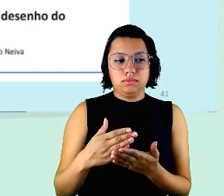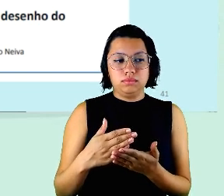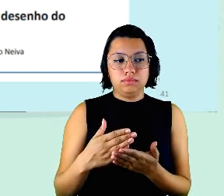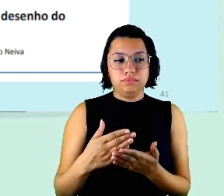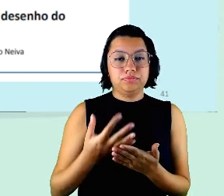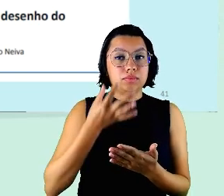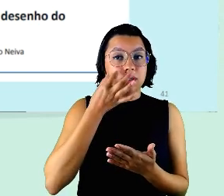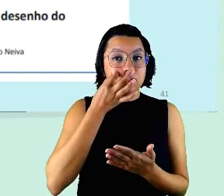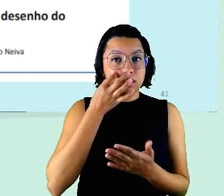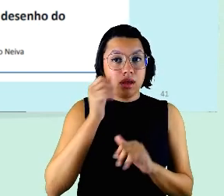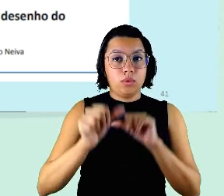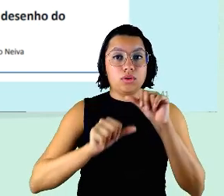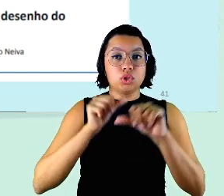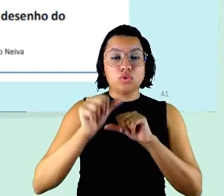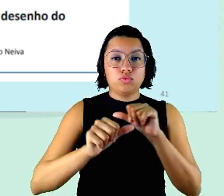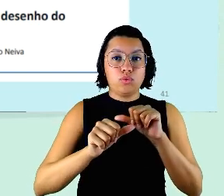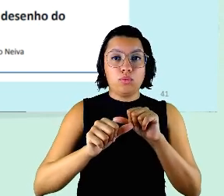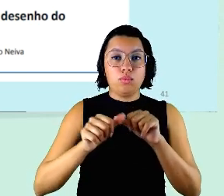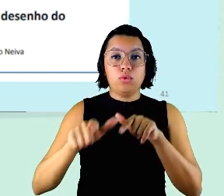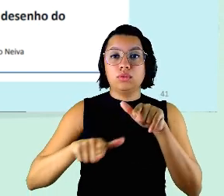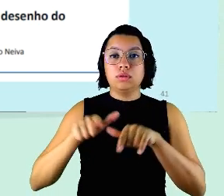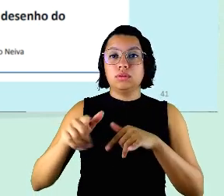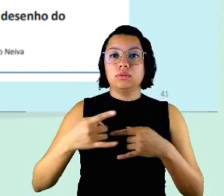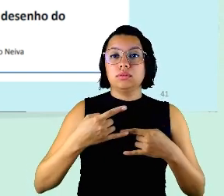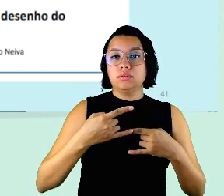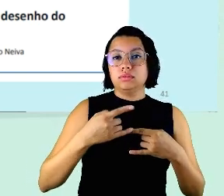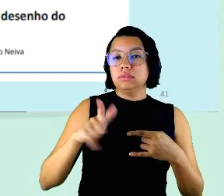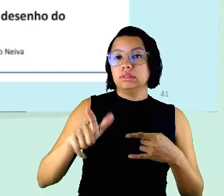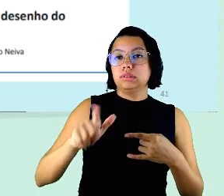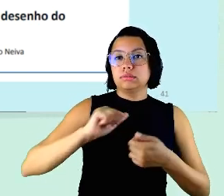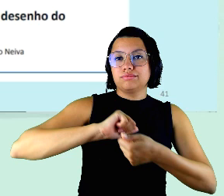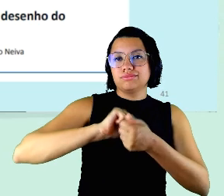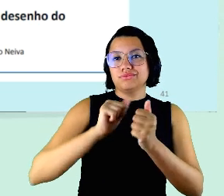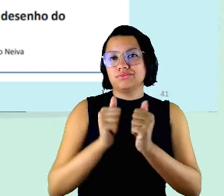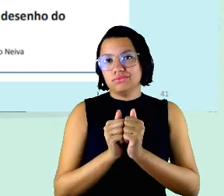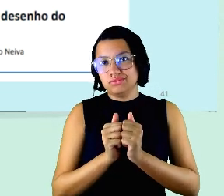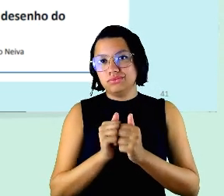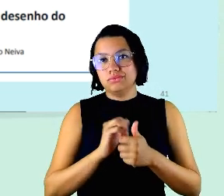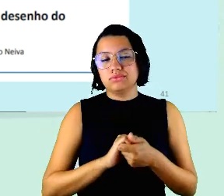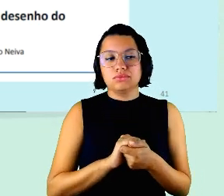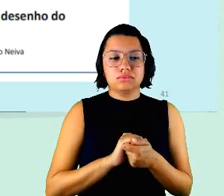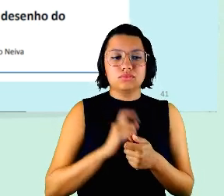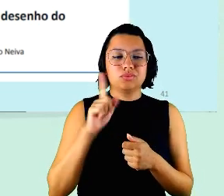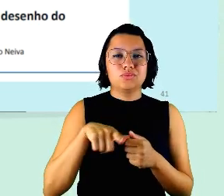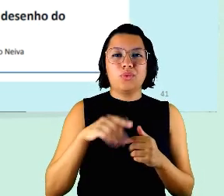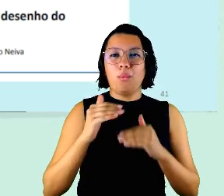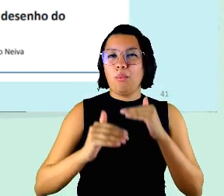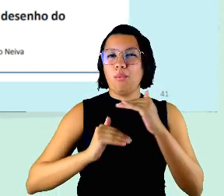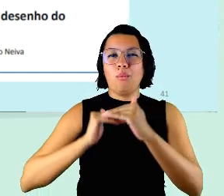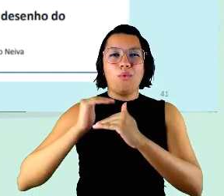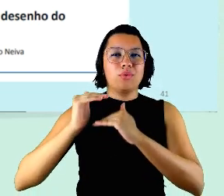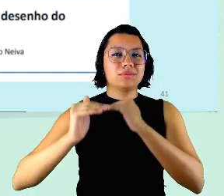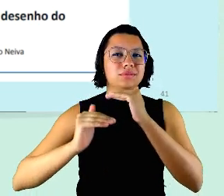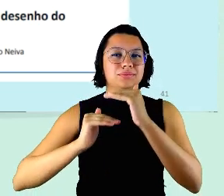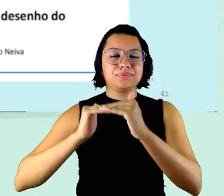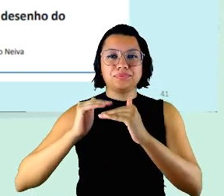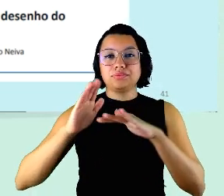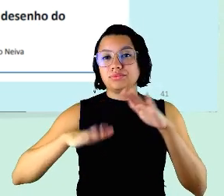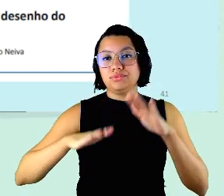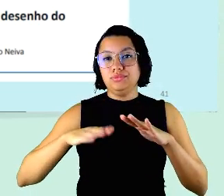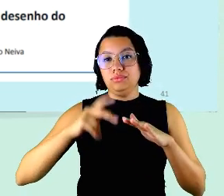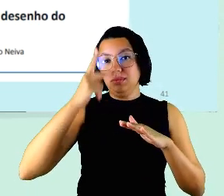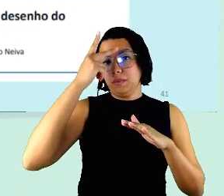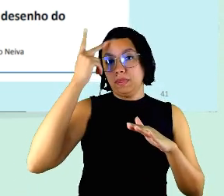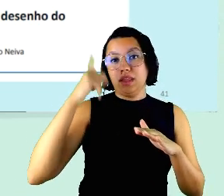para o teletrabalho sem uma adaptação foi um processo que mesmo quem tinha